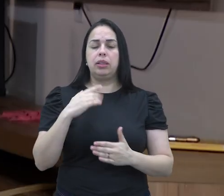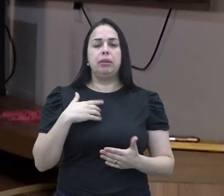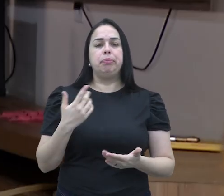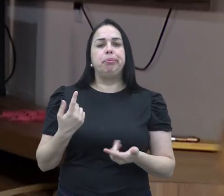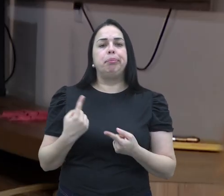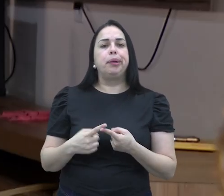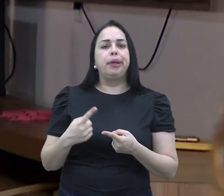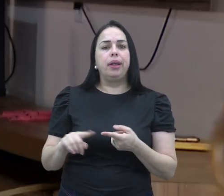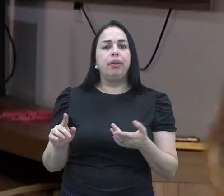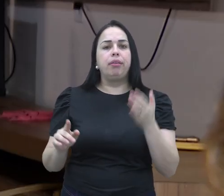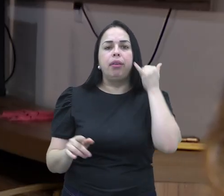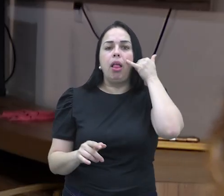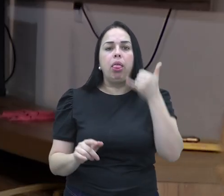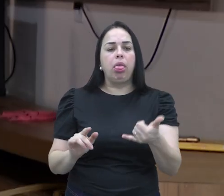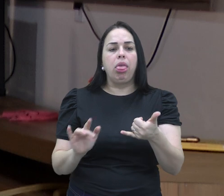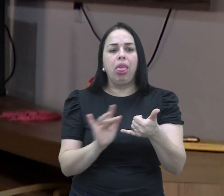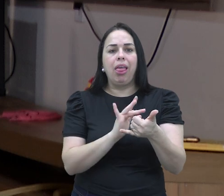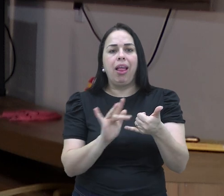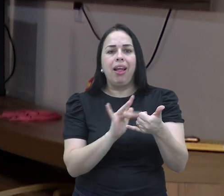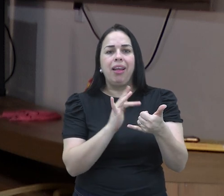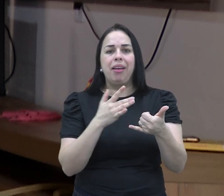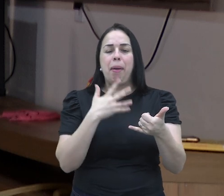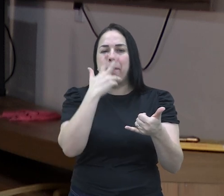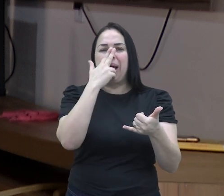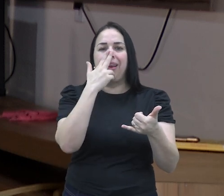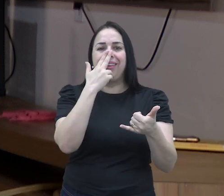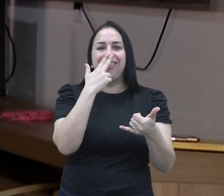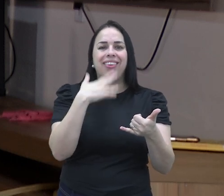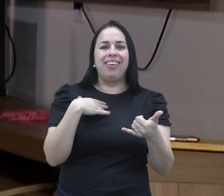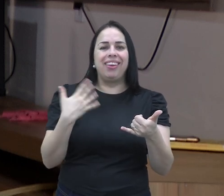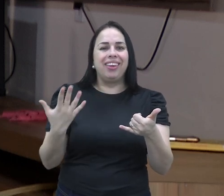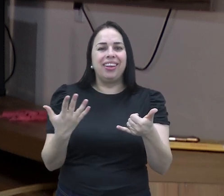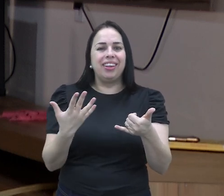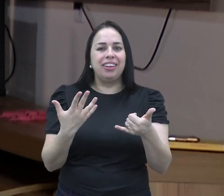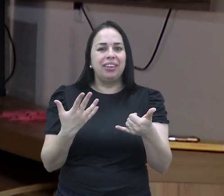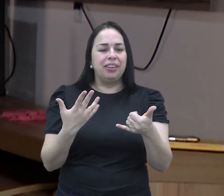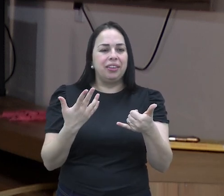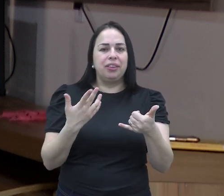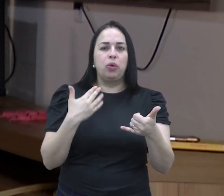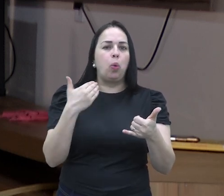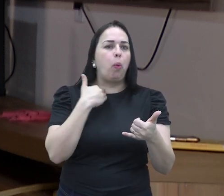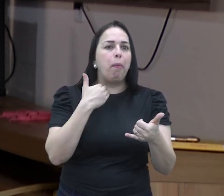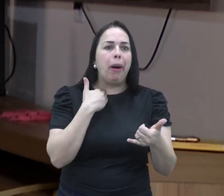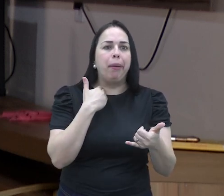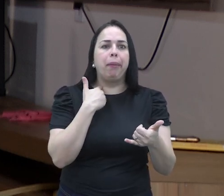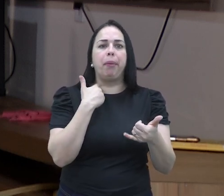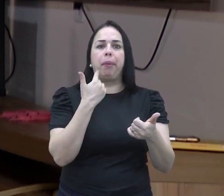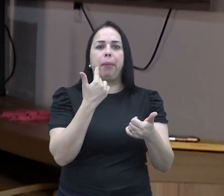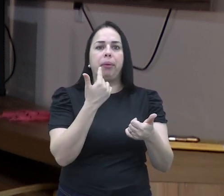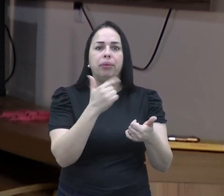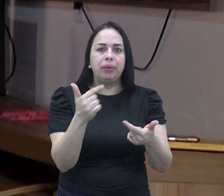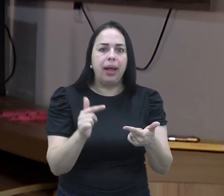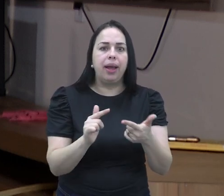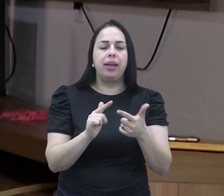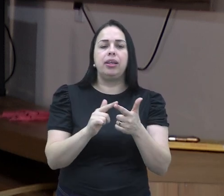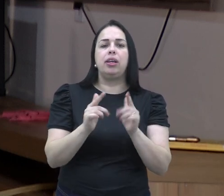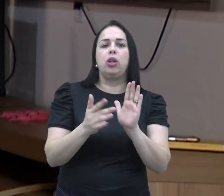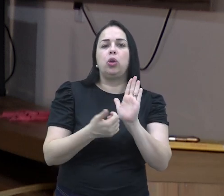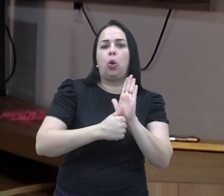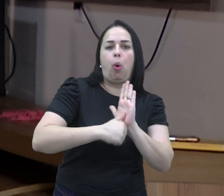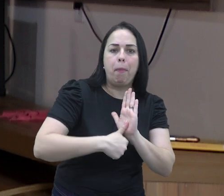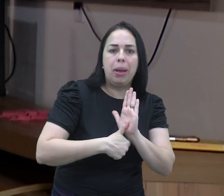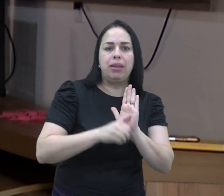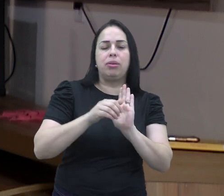isso, sem celular a gente acaba sendo meio que um cidadão fantasma, né? A gente não tem conta no banco, a gente não tem